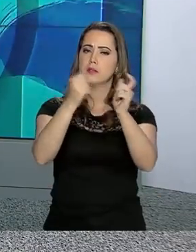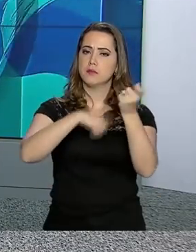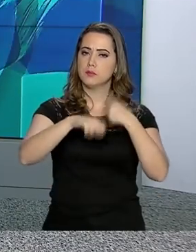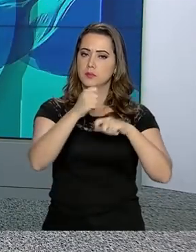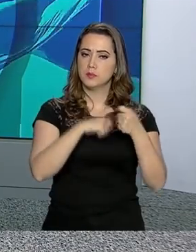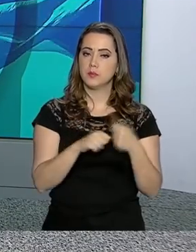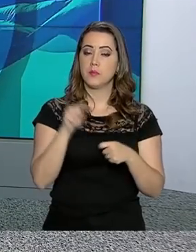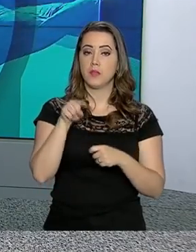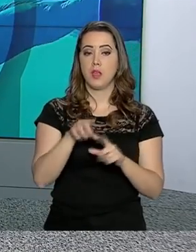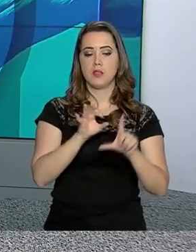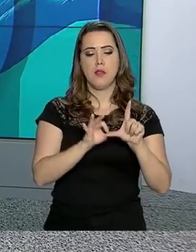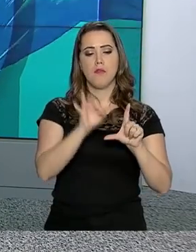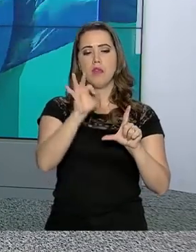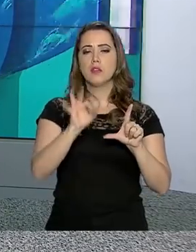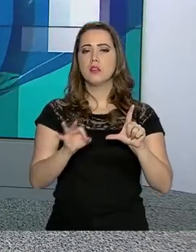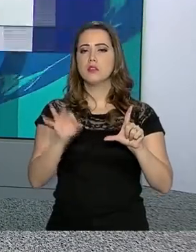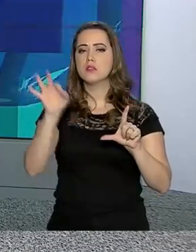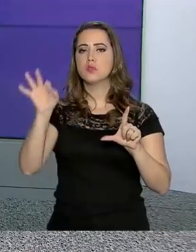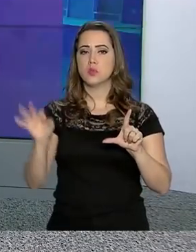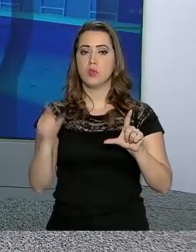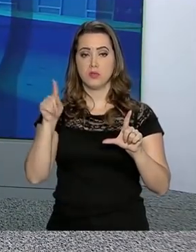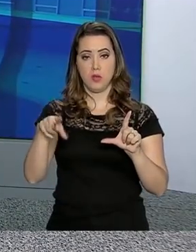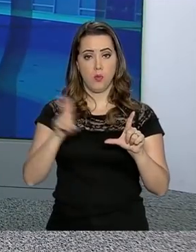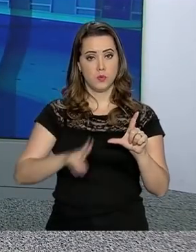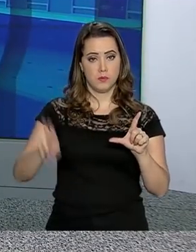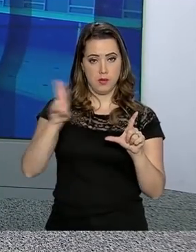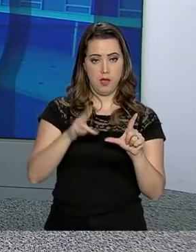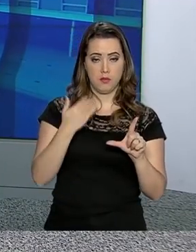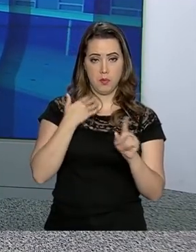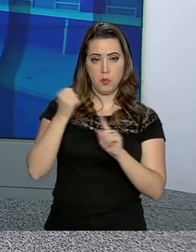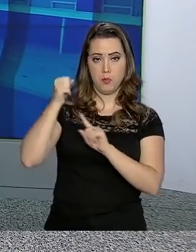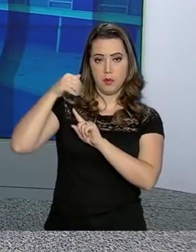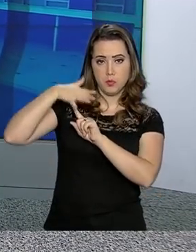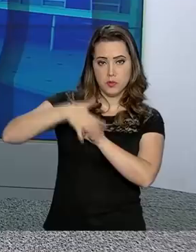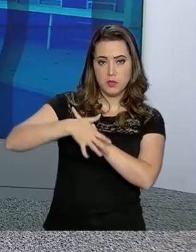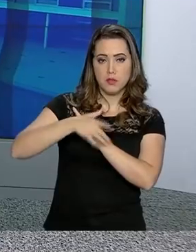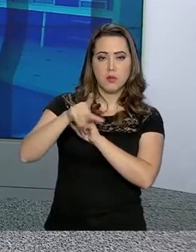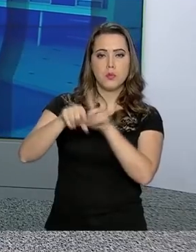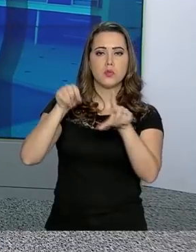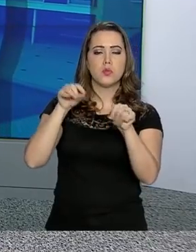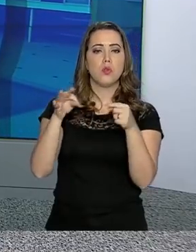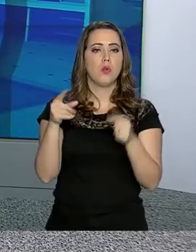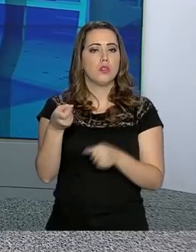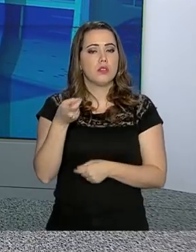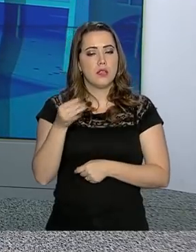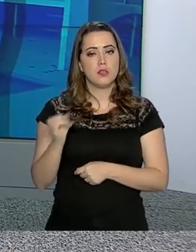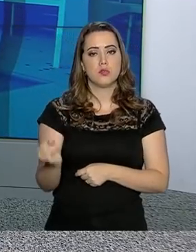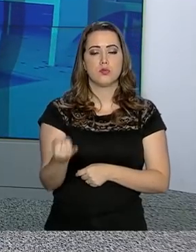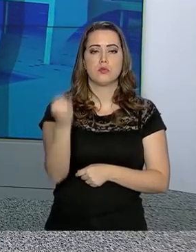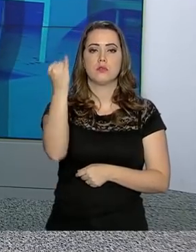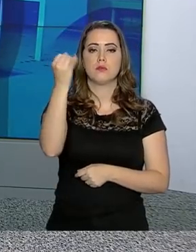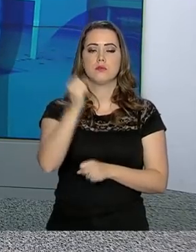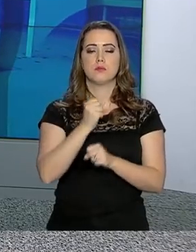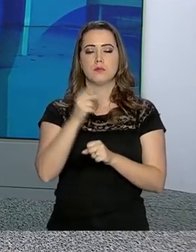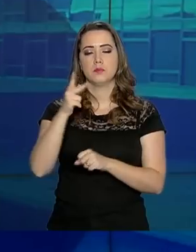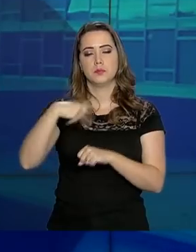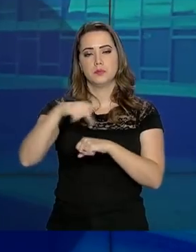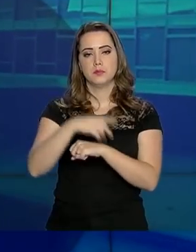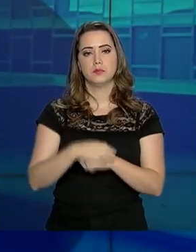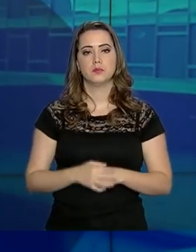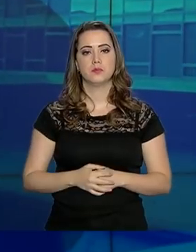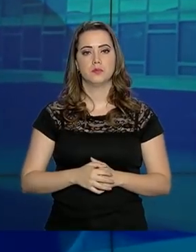economia. Este índice é uma das ferramentas usadas pelo Banco Central para definir a taxa básica de juros do país.